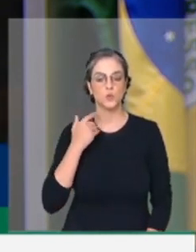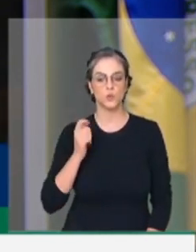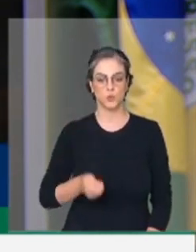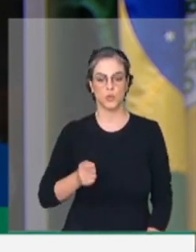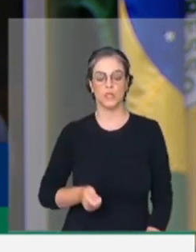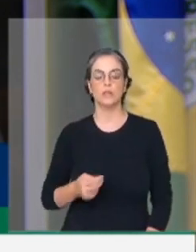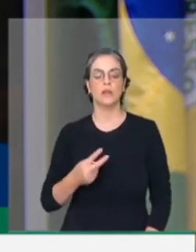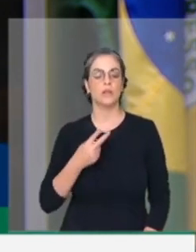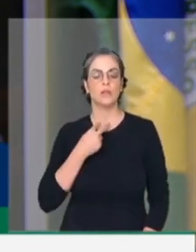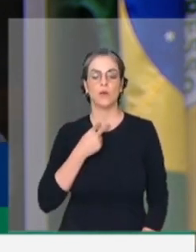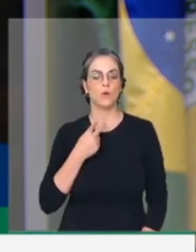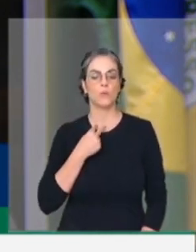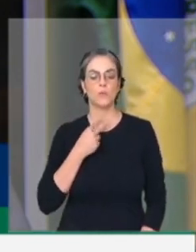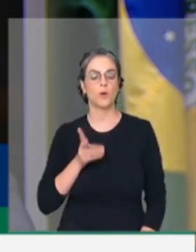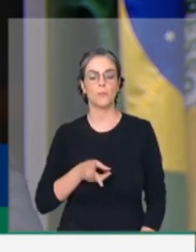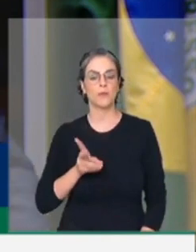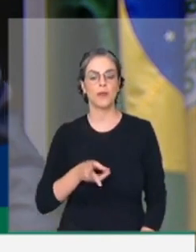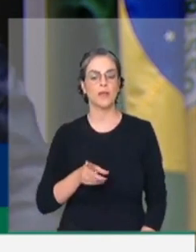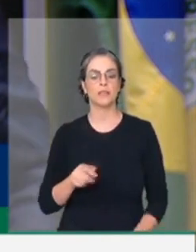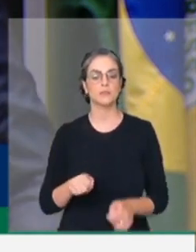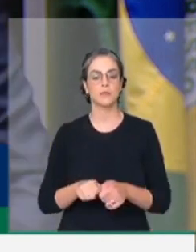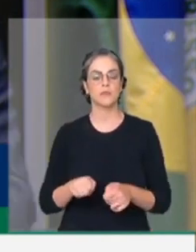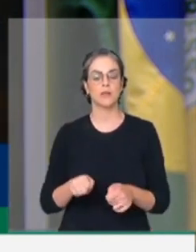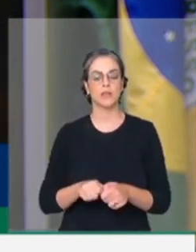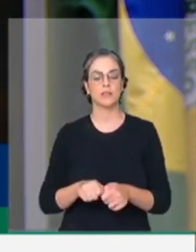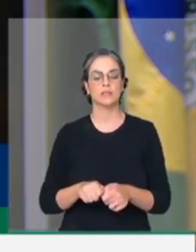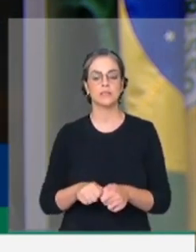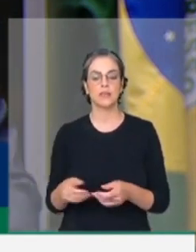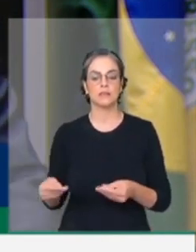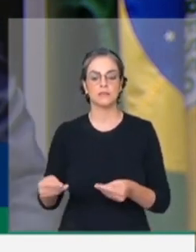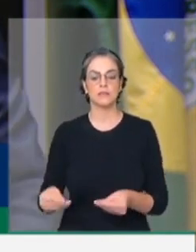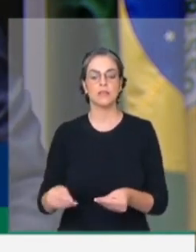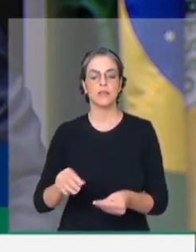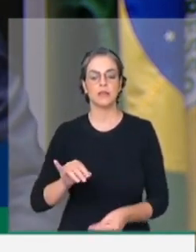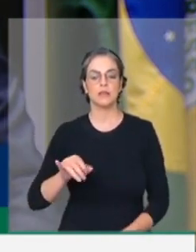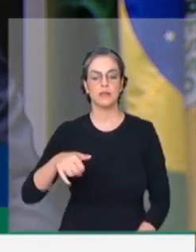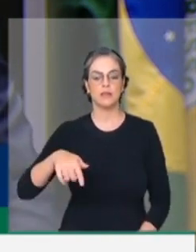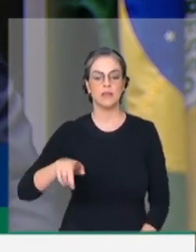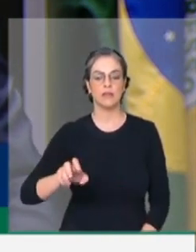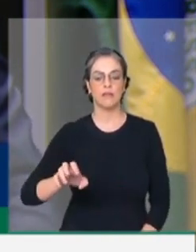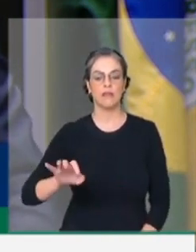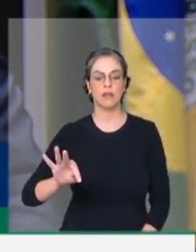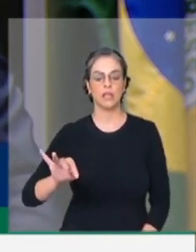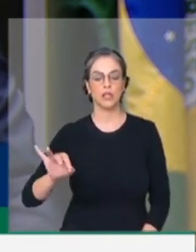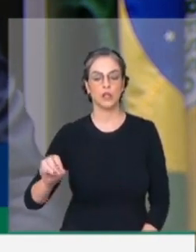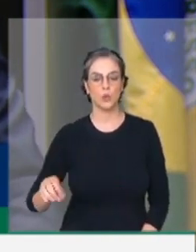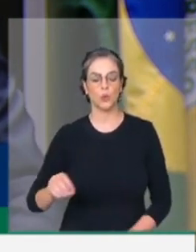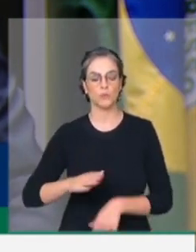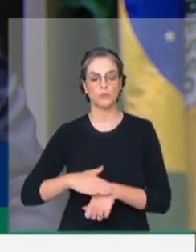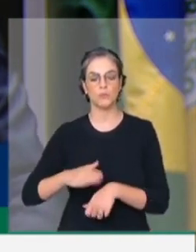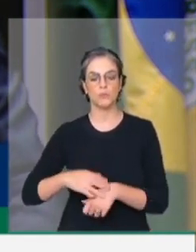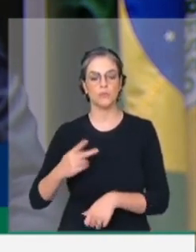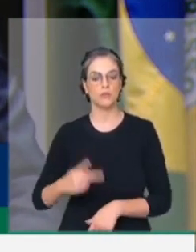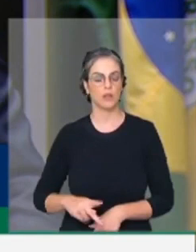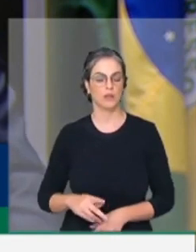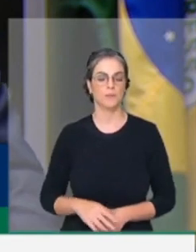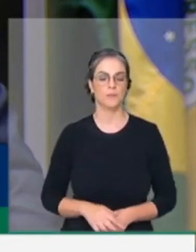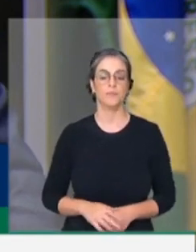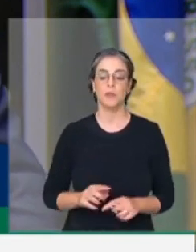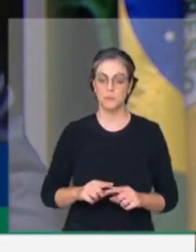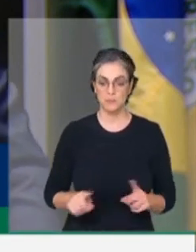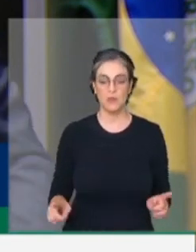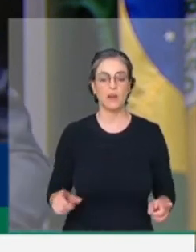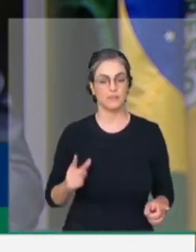instaurar um inquérito de ofício e é isso que vem acontecendo. E esse projeto de lei vem para